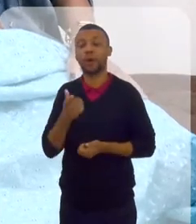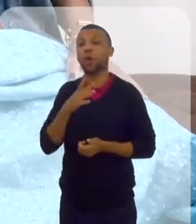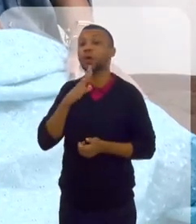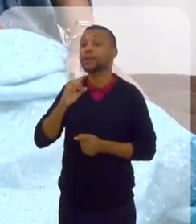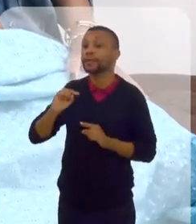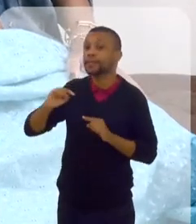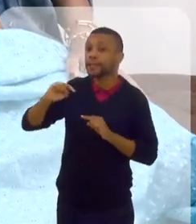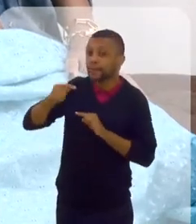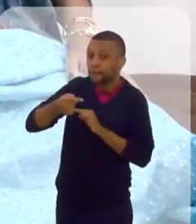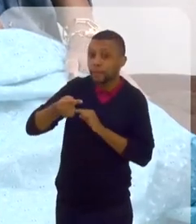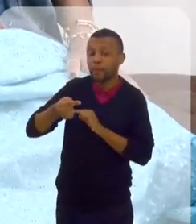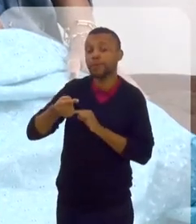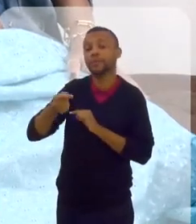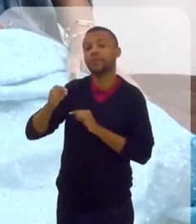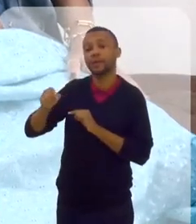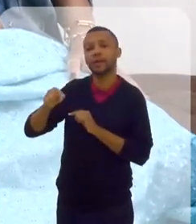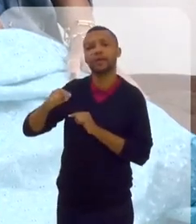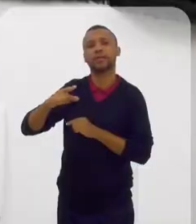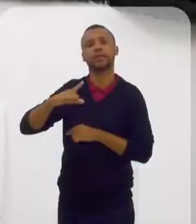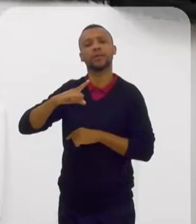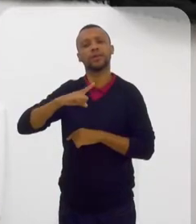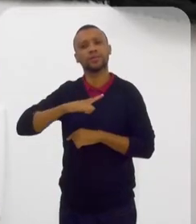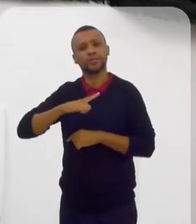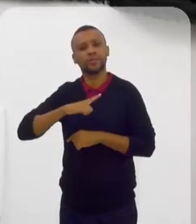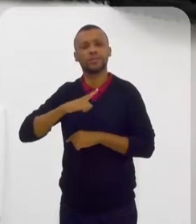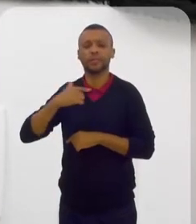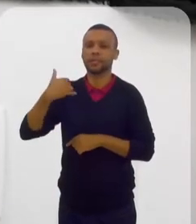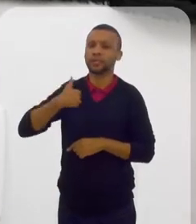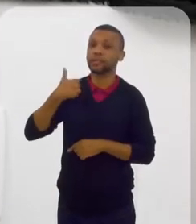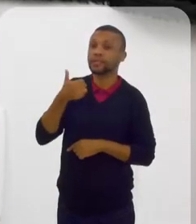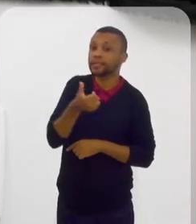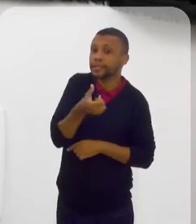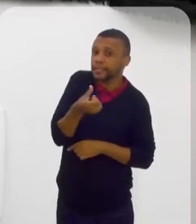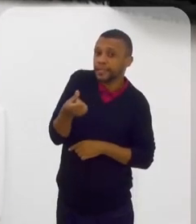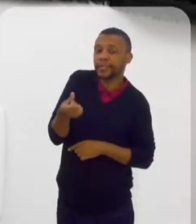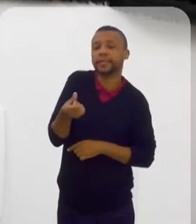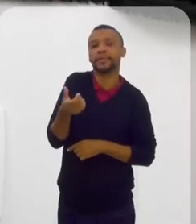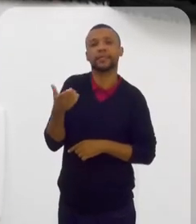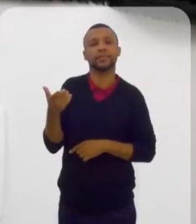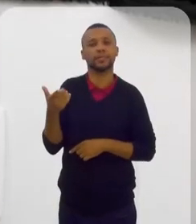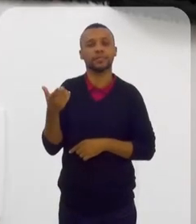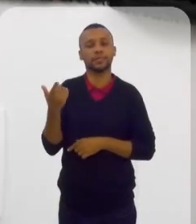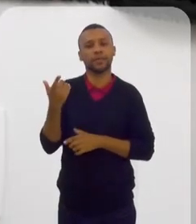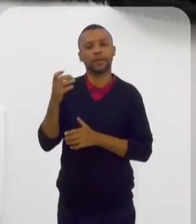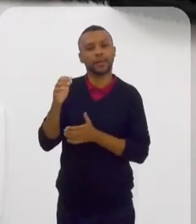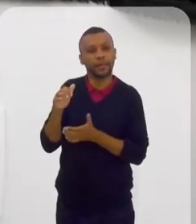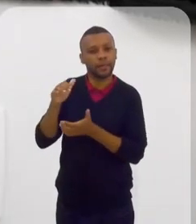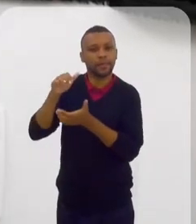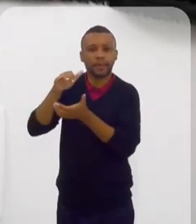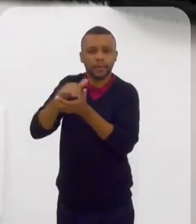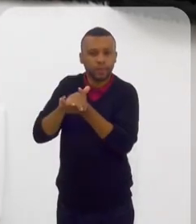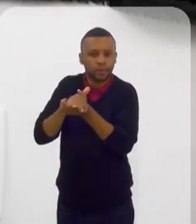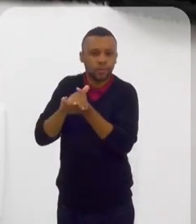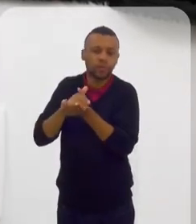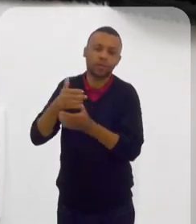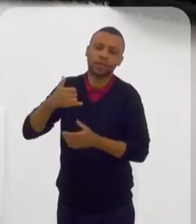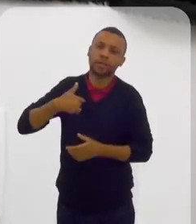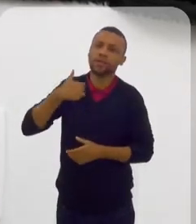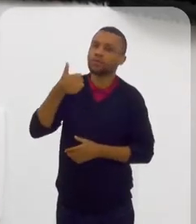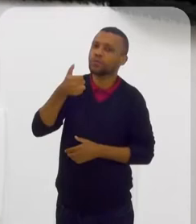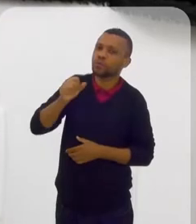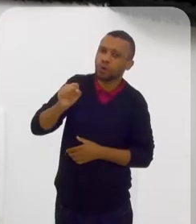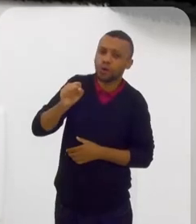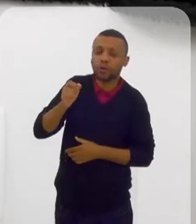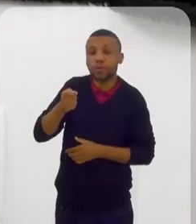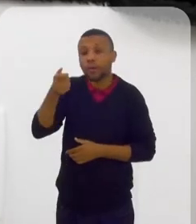Conheci ela depois da reversão dela. Se reverteu, ela tinha 16 anos. A gente se casou, ela tinha 18 para